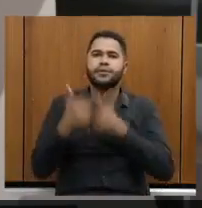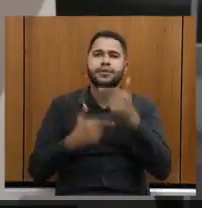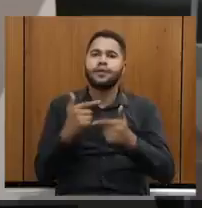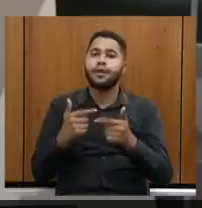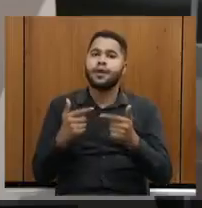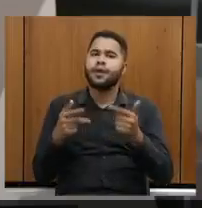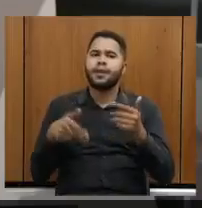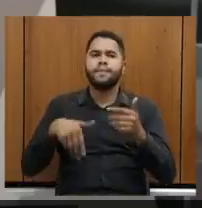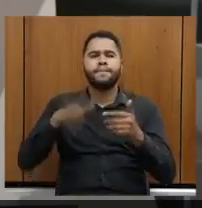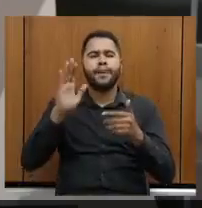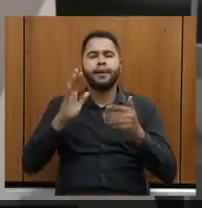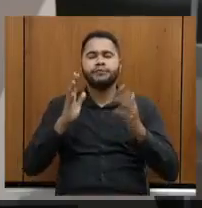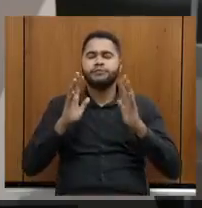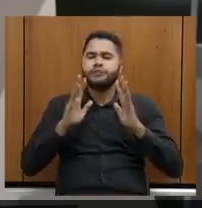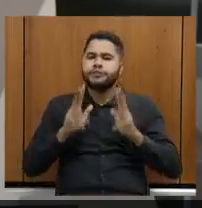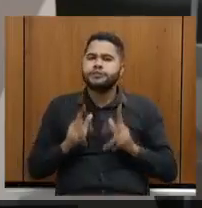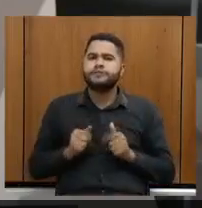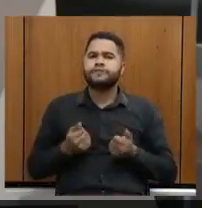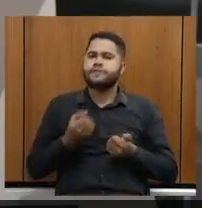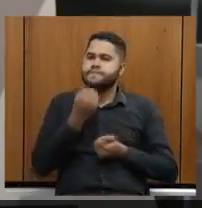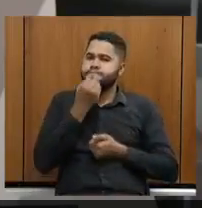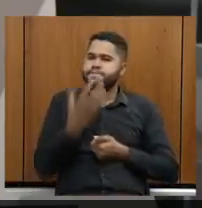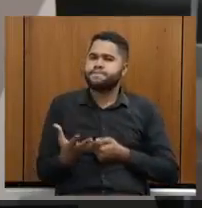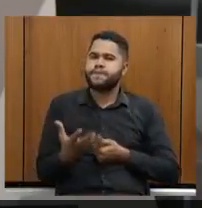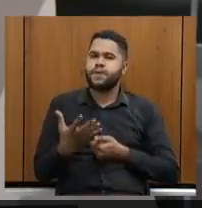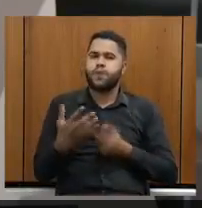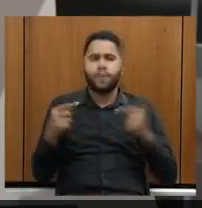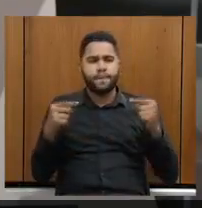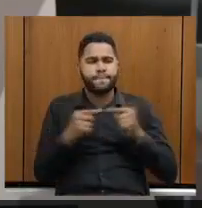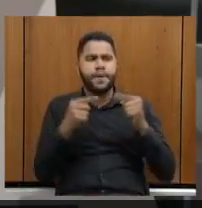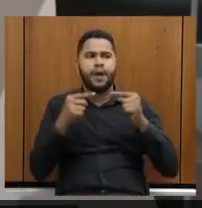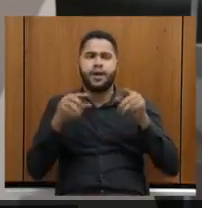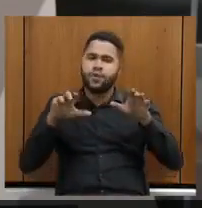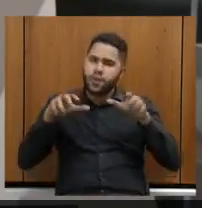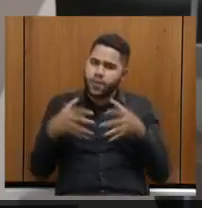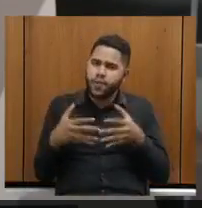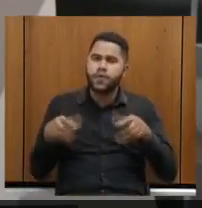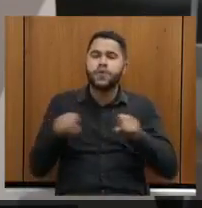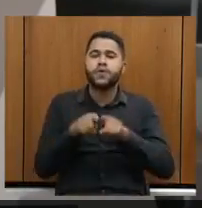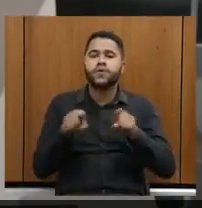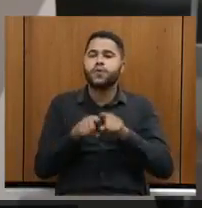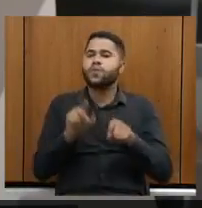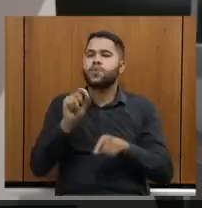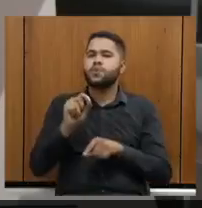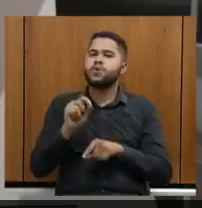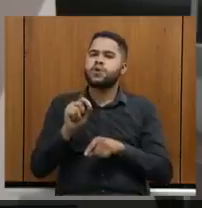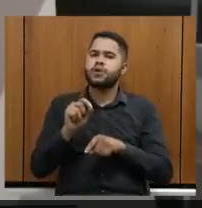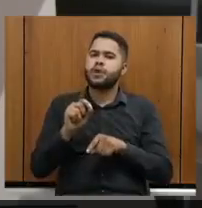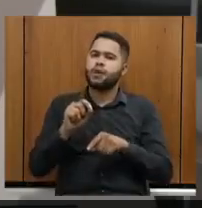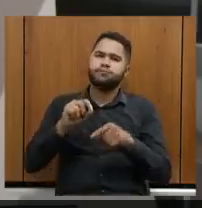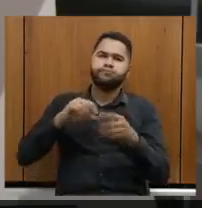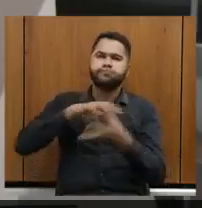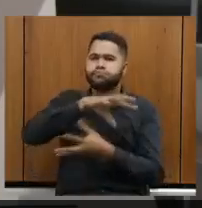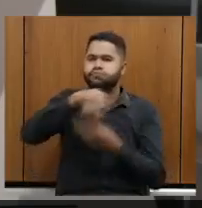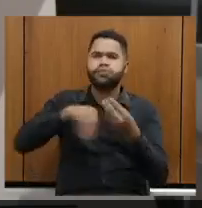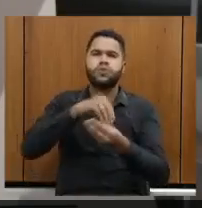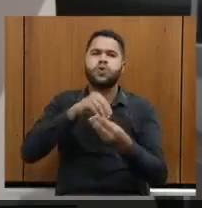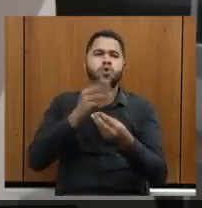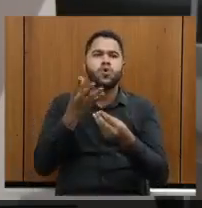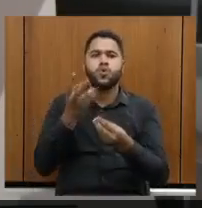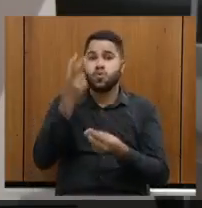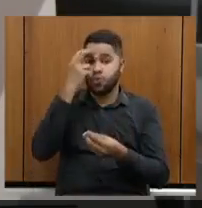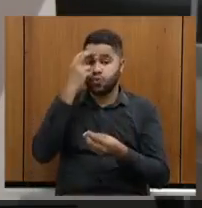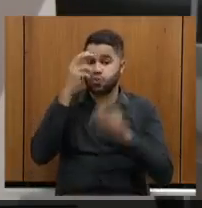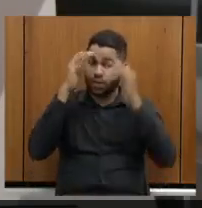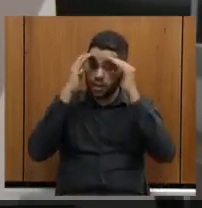limpa, sobretudo quando ela é busca com base comunitária, sobretudo quando ela é transversal com a cultura em respeito